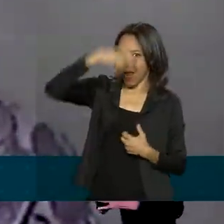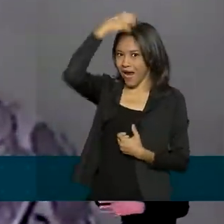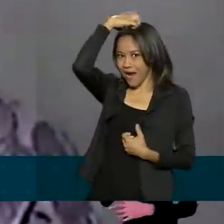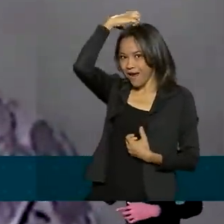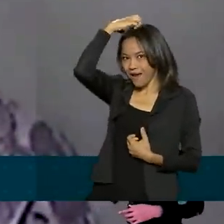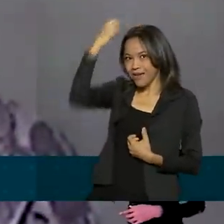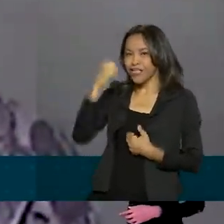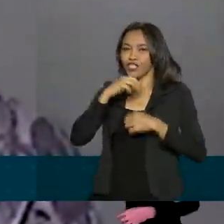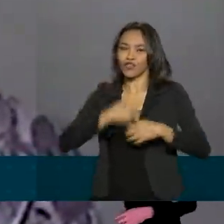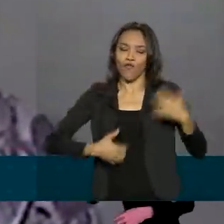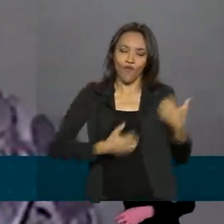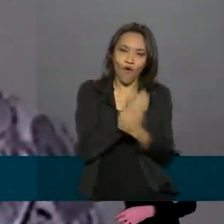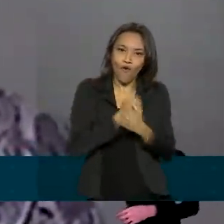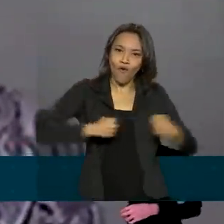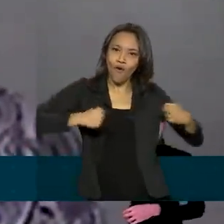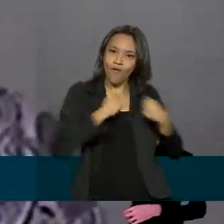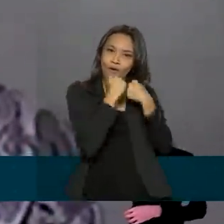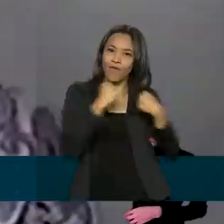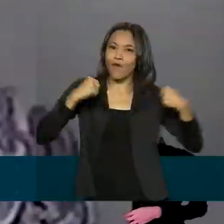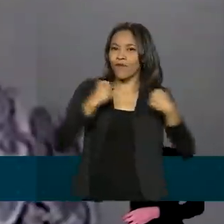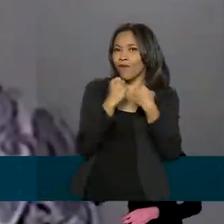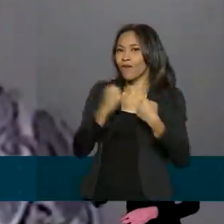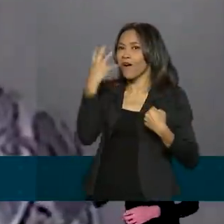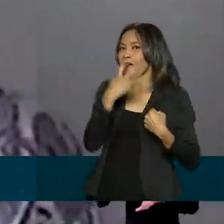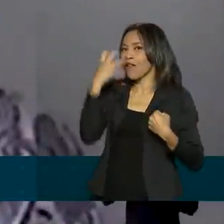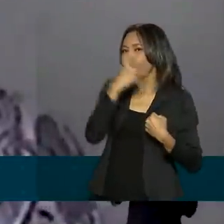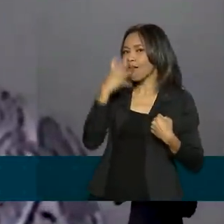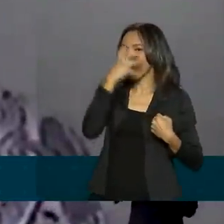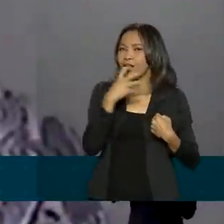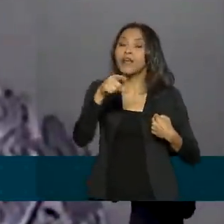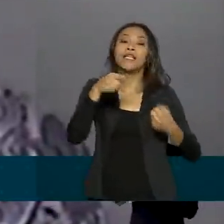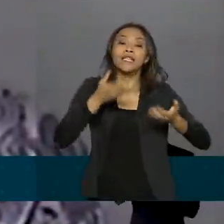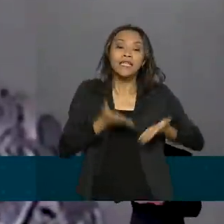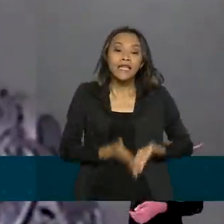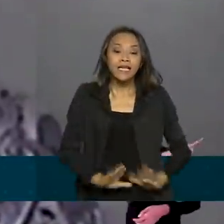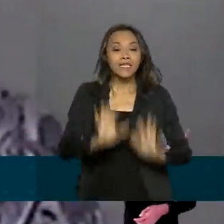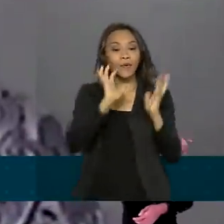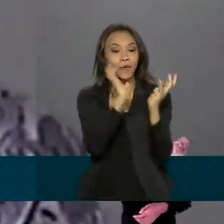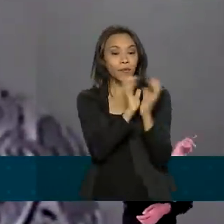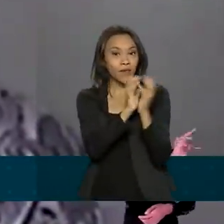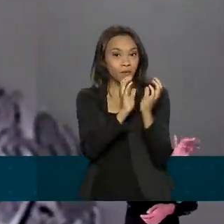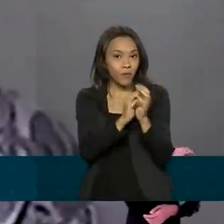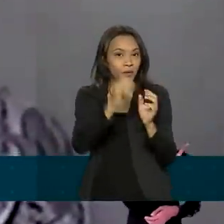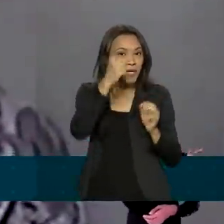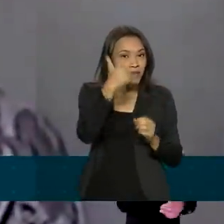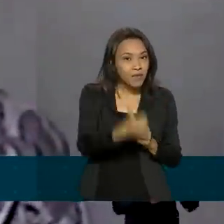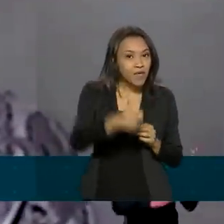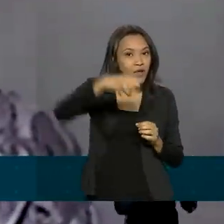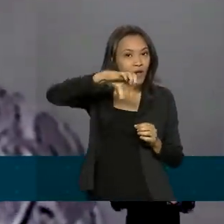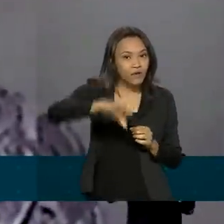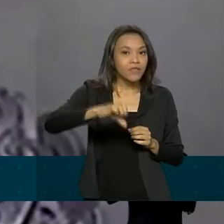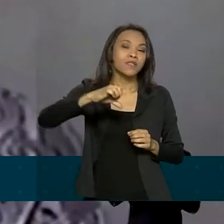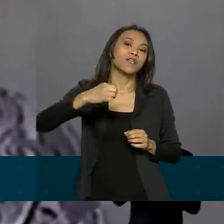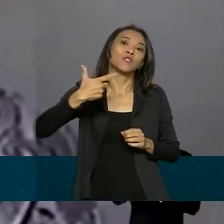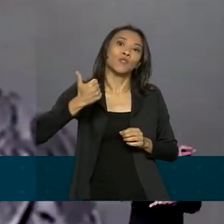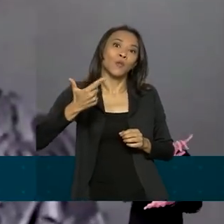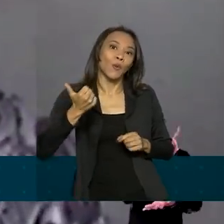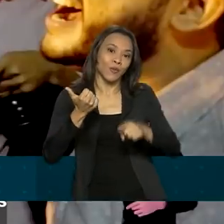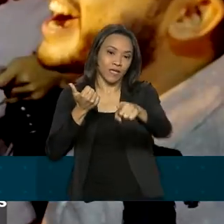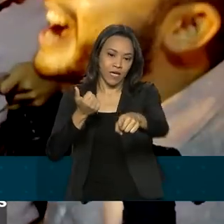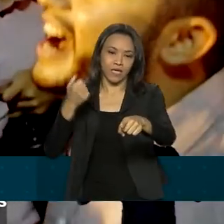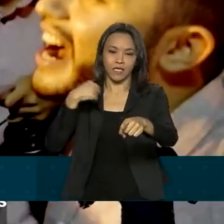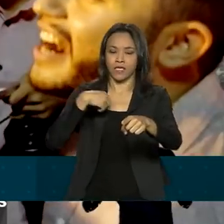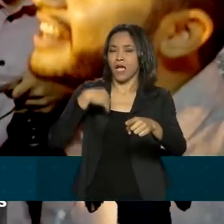música nordestina no século XX. Nascido em Exu, Pernambuco, em 1912, os sucessos de Gonzagão